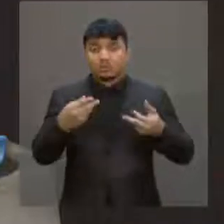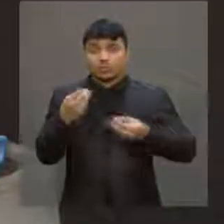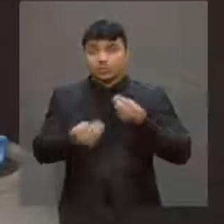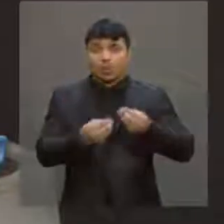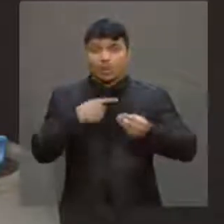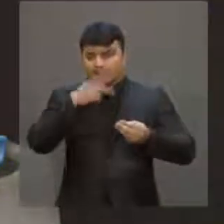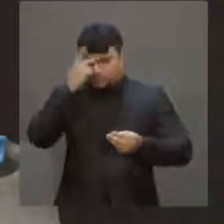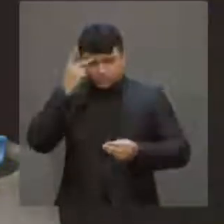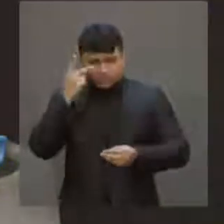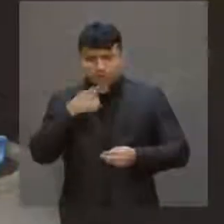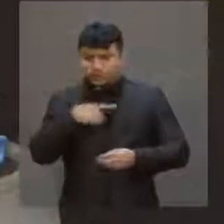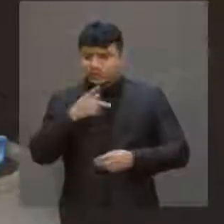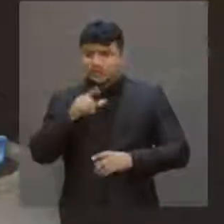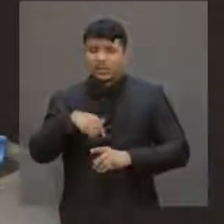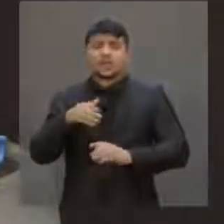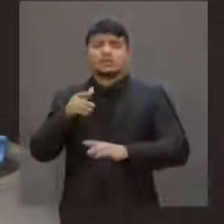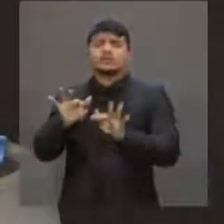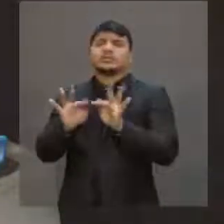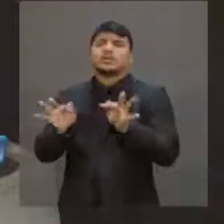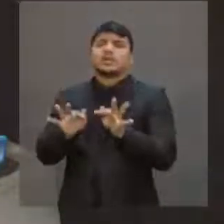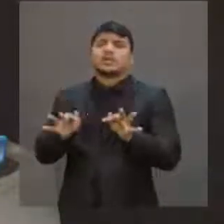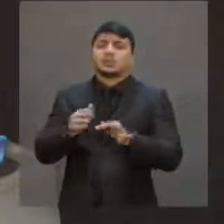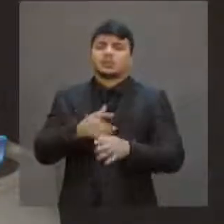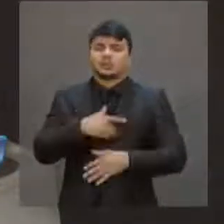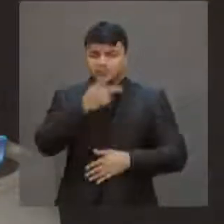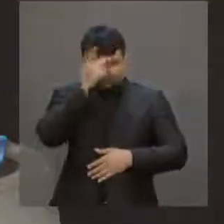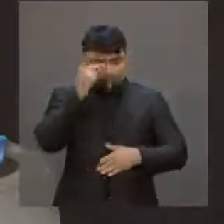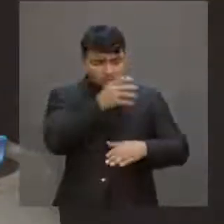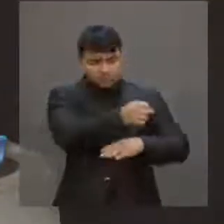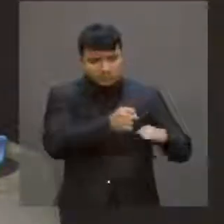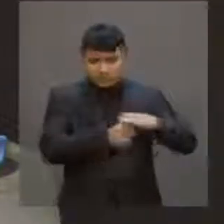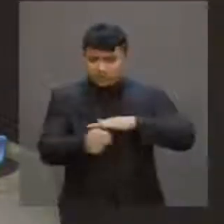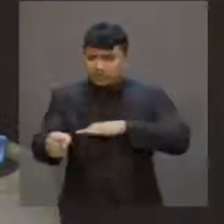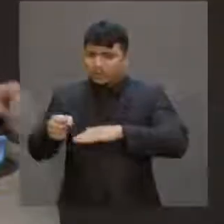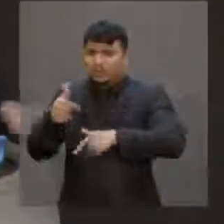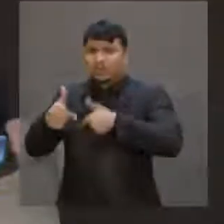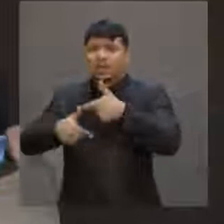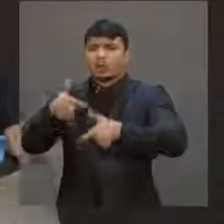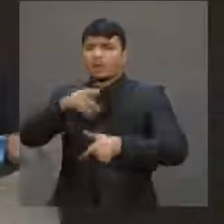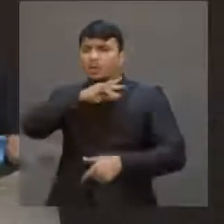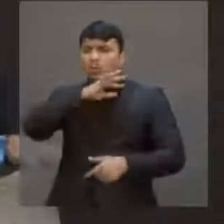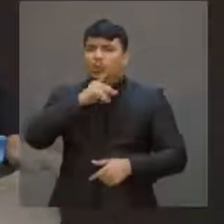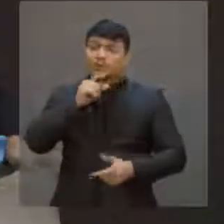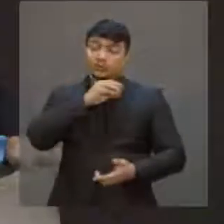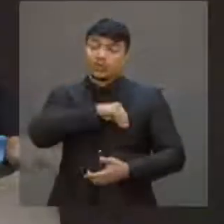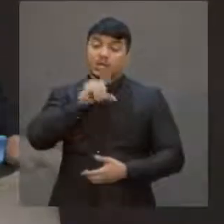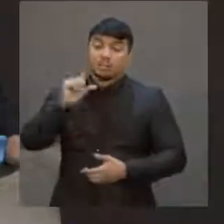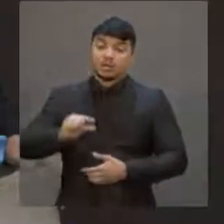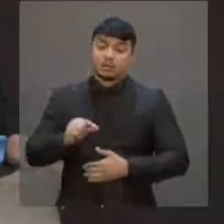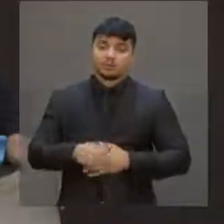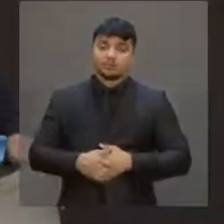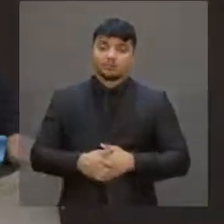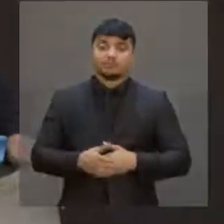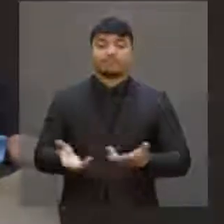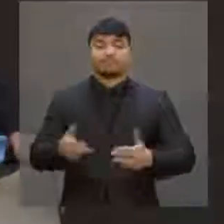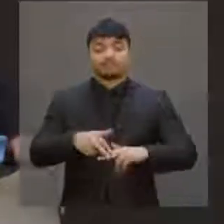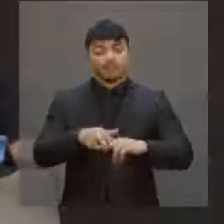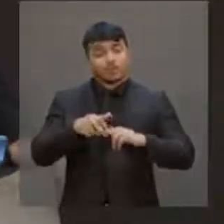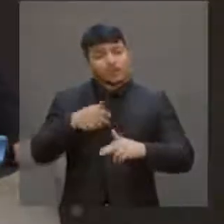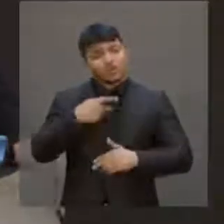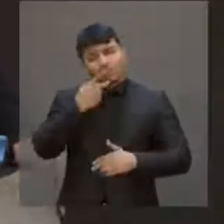postos precários. Portanto, eu queria, sobretudo, a você que, por ventura, tenha